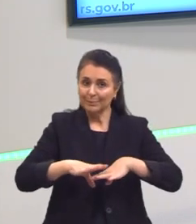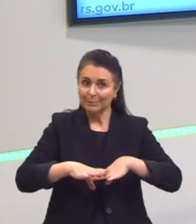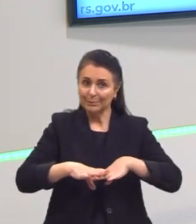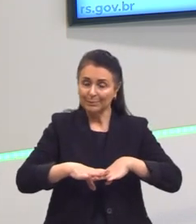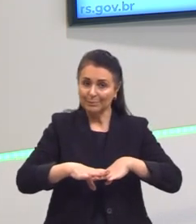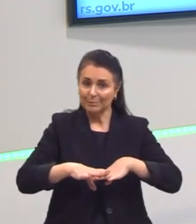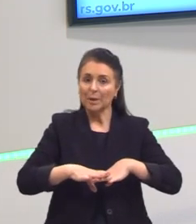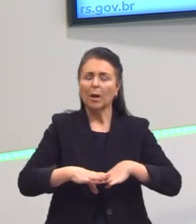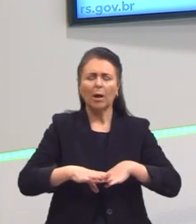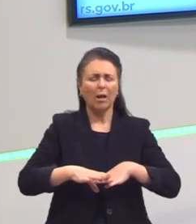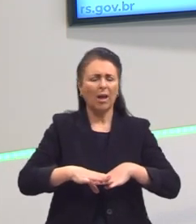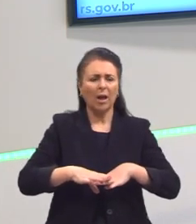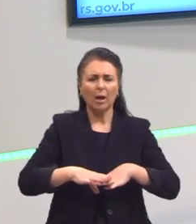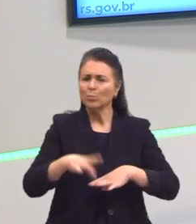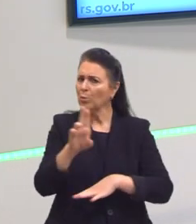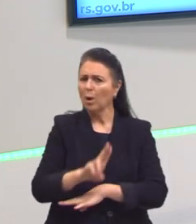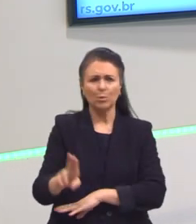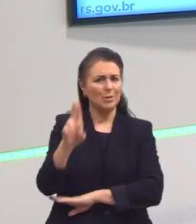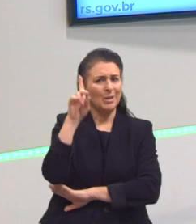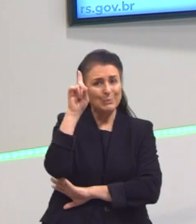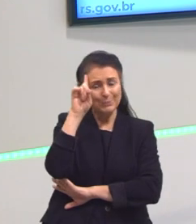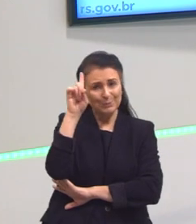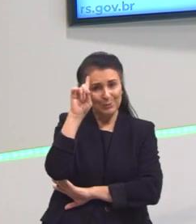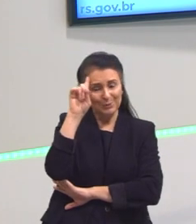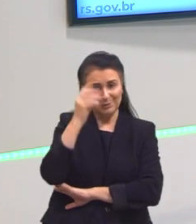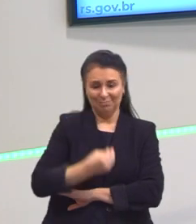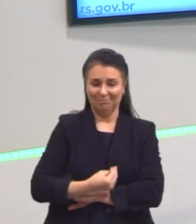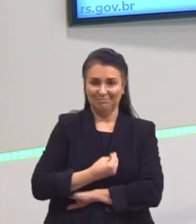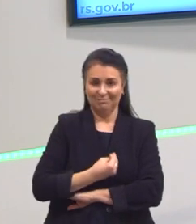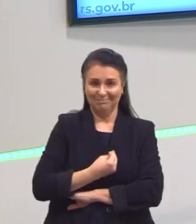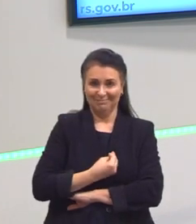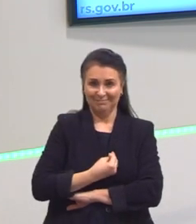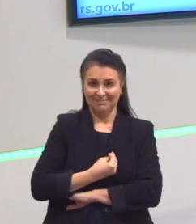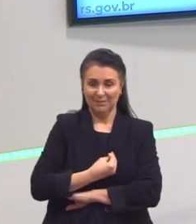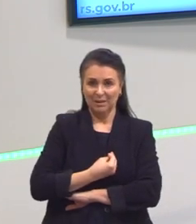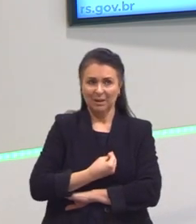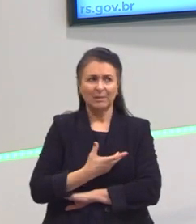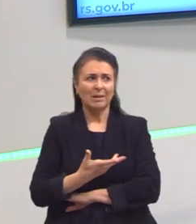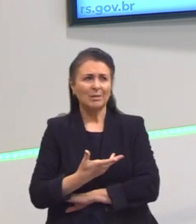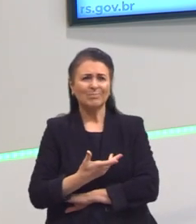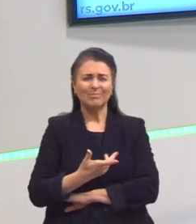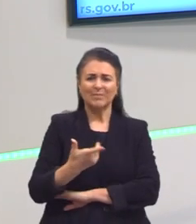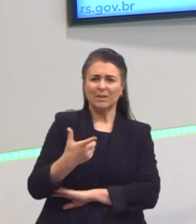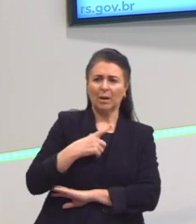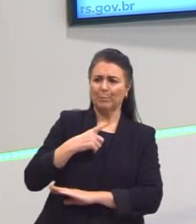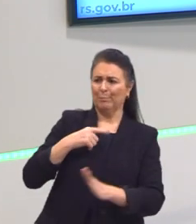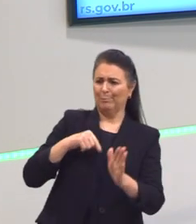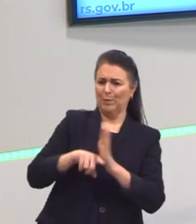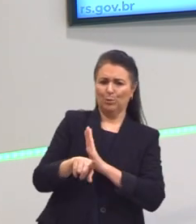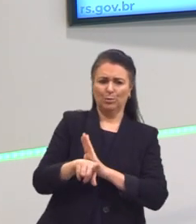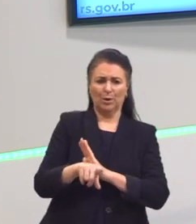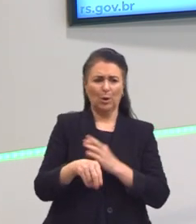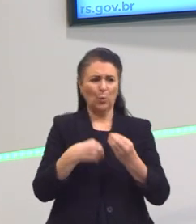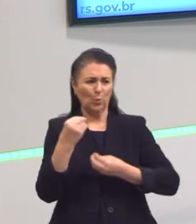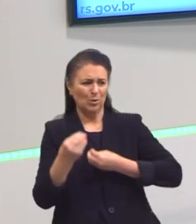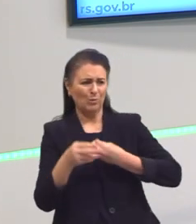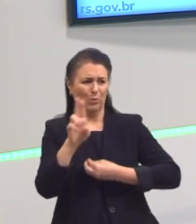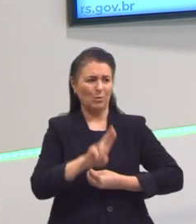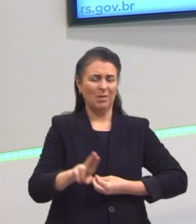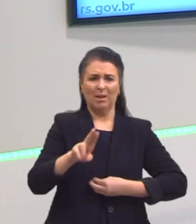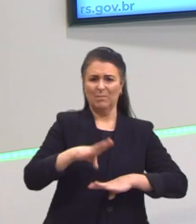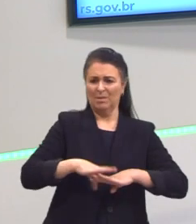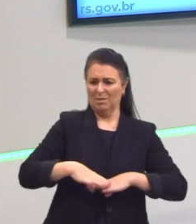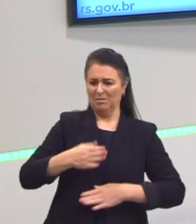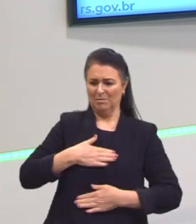está presente no nosso dia a dia, né? Às vezes, assim, eu sei que surge aquele questionamento, mas onde é que eu vou usar isso na vida?